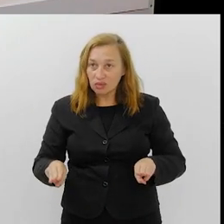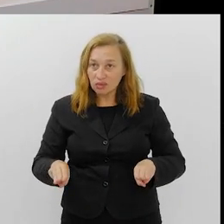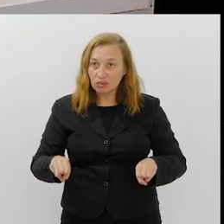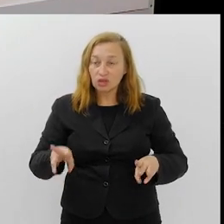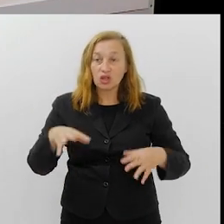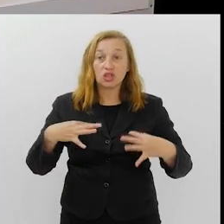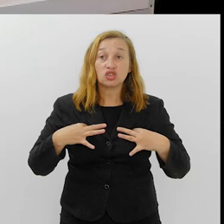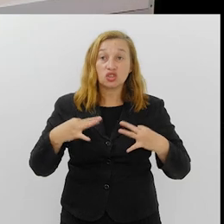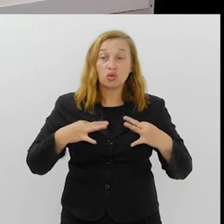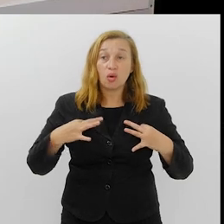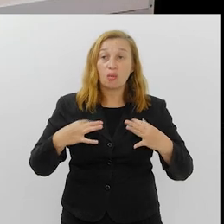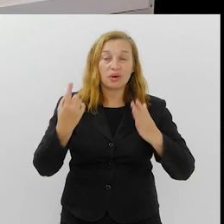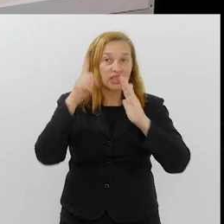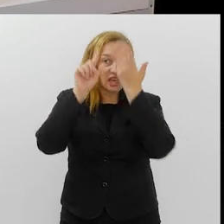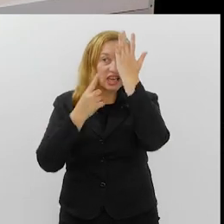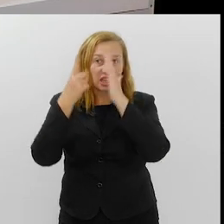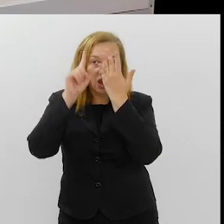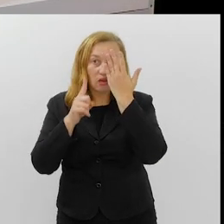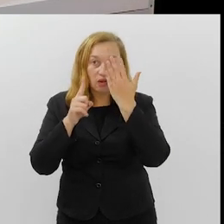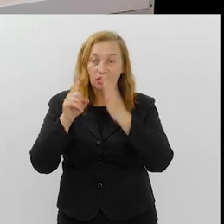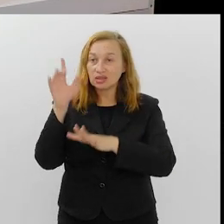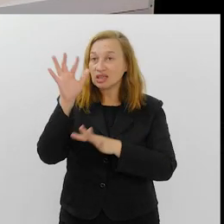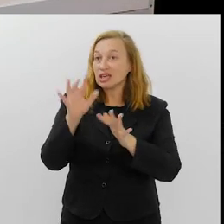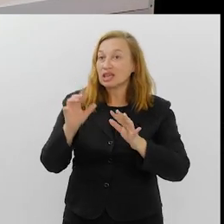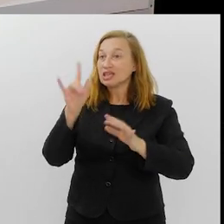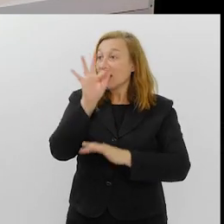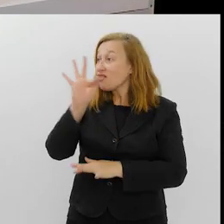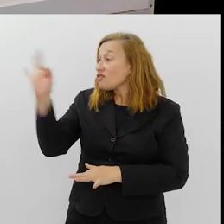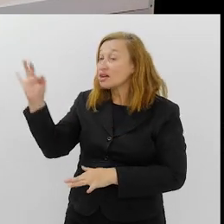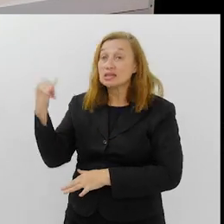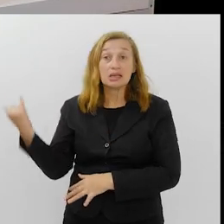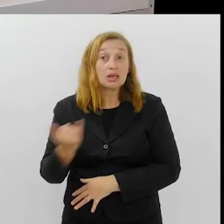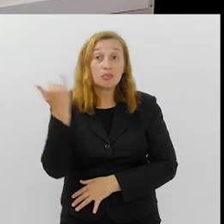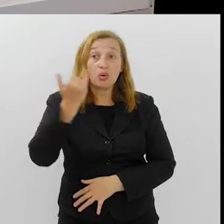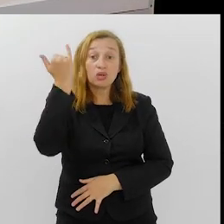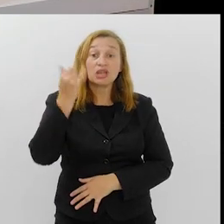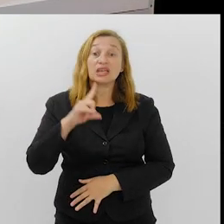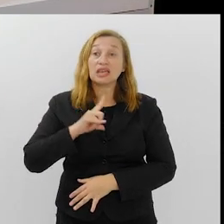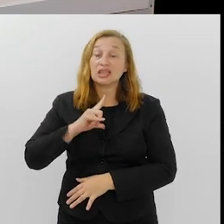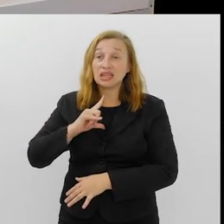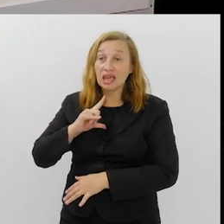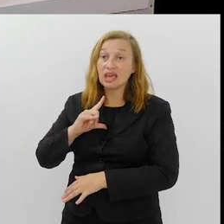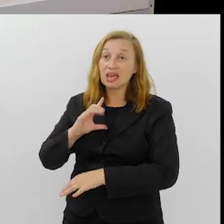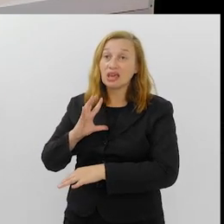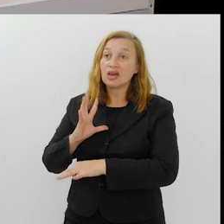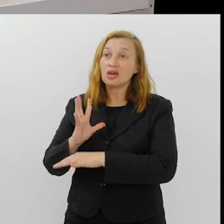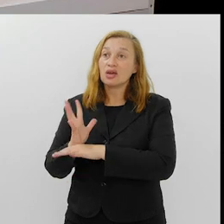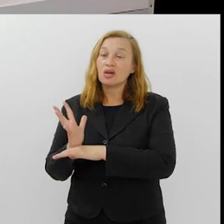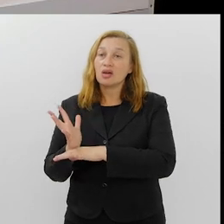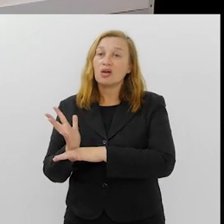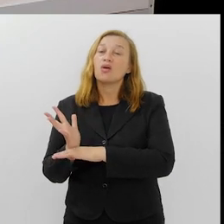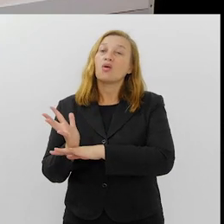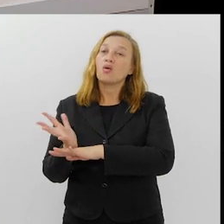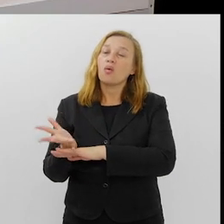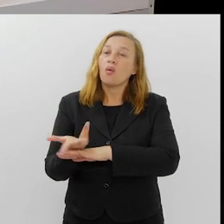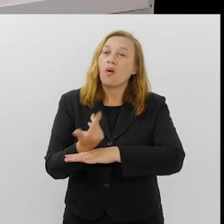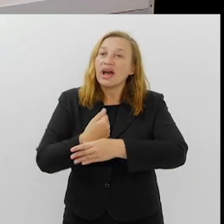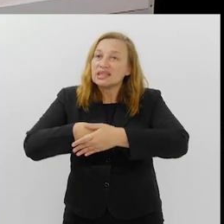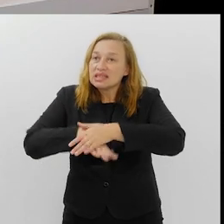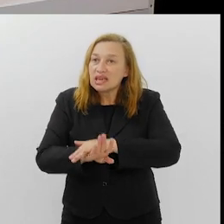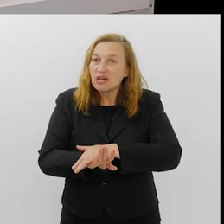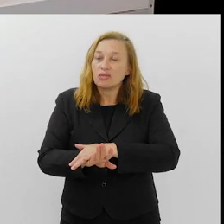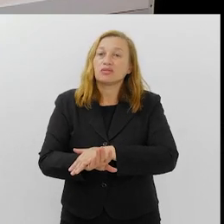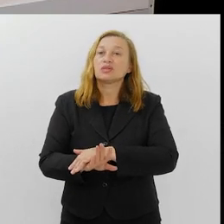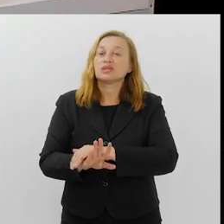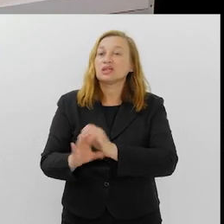da França. É um museu importantíssimo na França, é um museu, por exemplo, que tem o acervo da Ópera de Paris. Tudo que foi